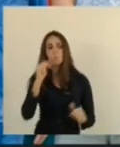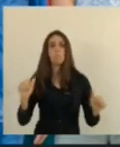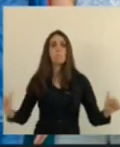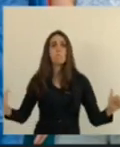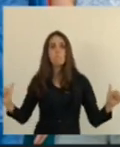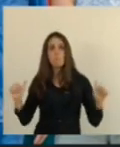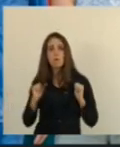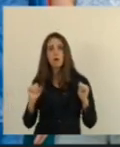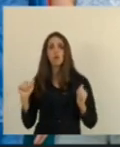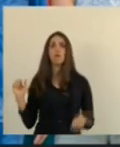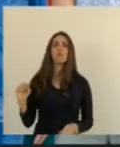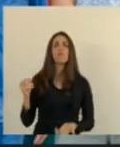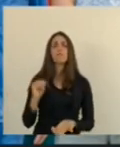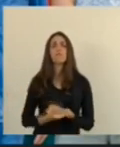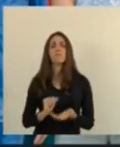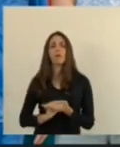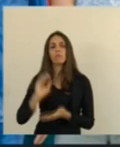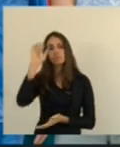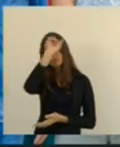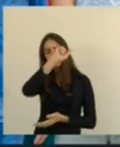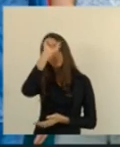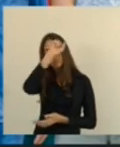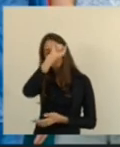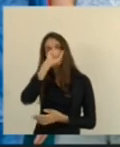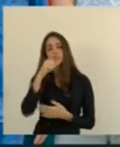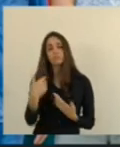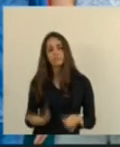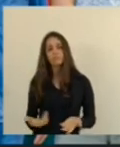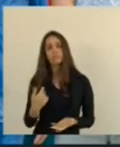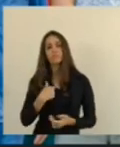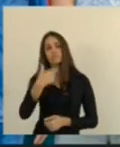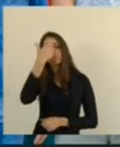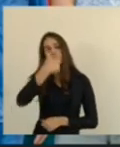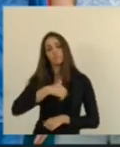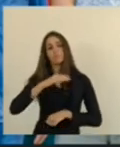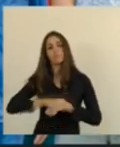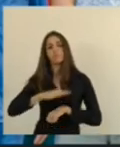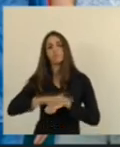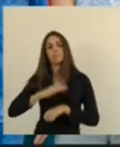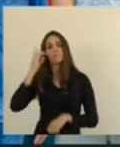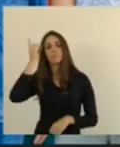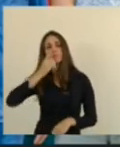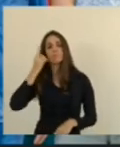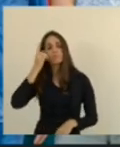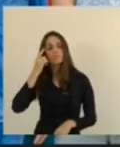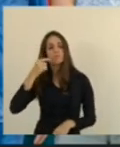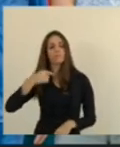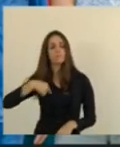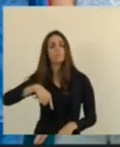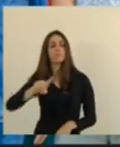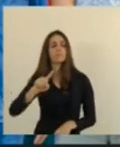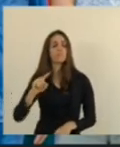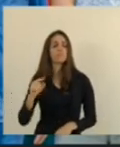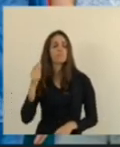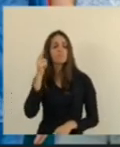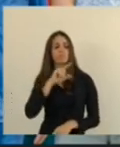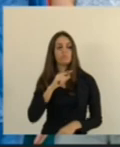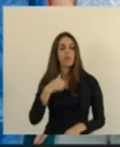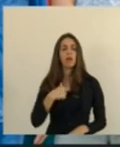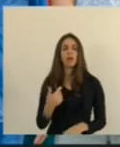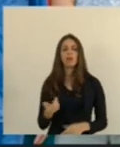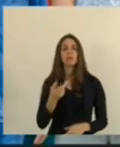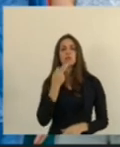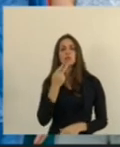o aprendizado. E o deputado Zé Esmeralda entrou, foi para resultado, aqui não tem